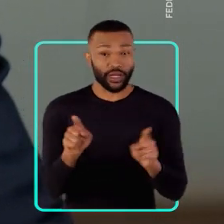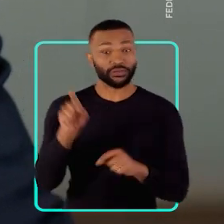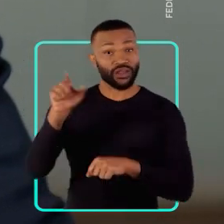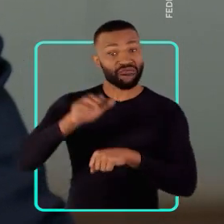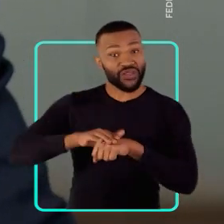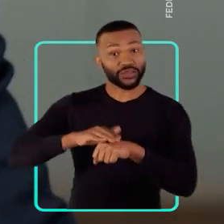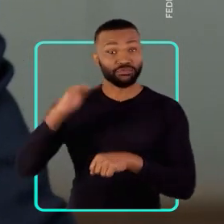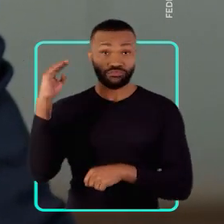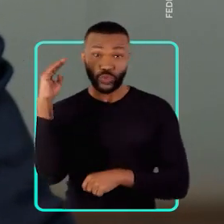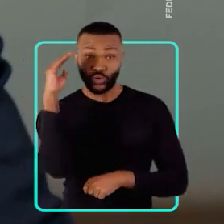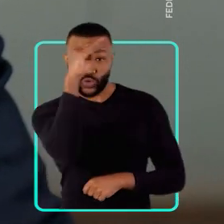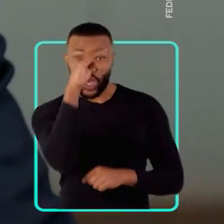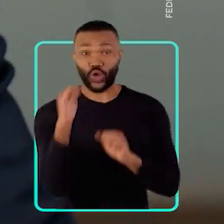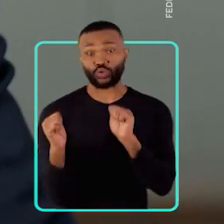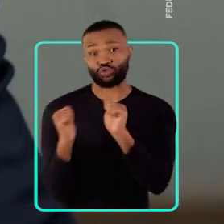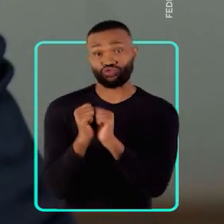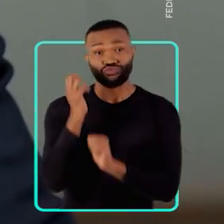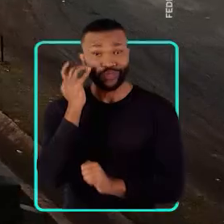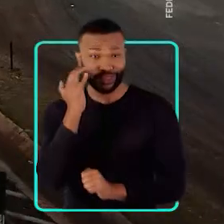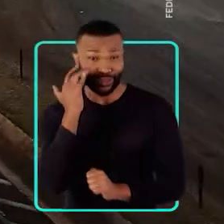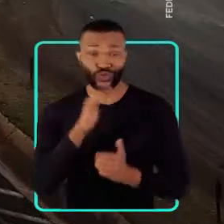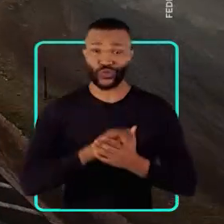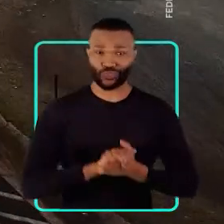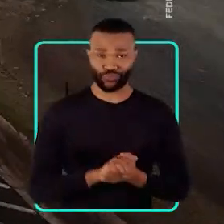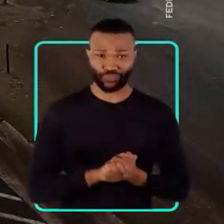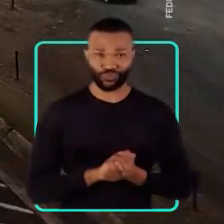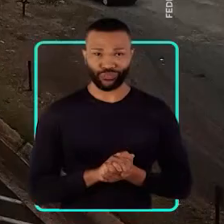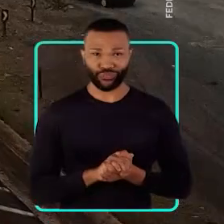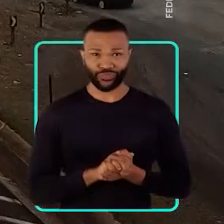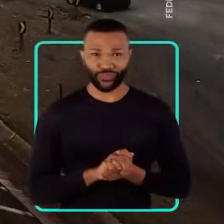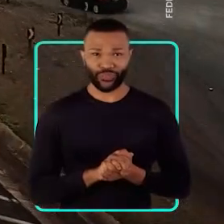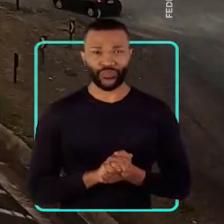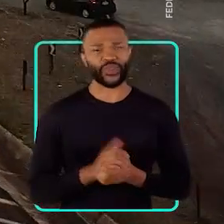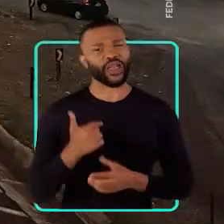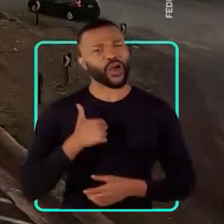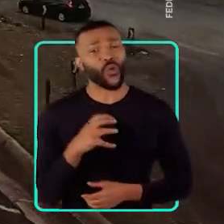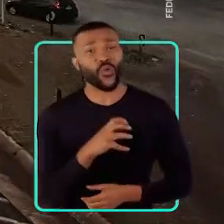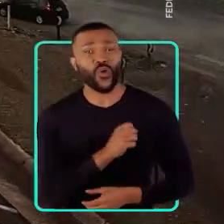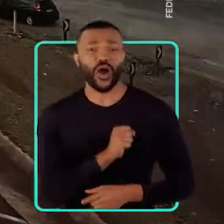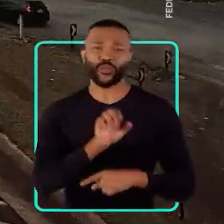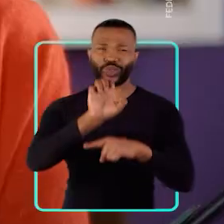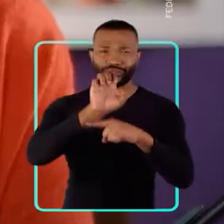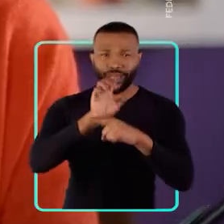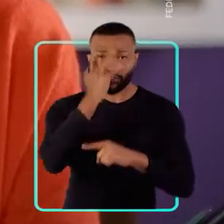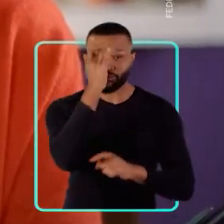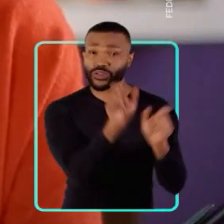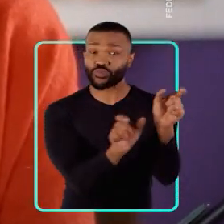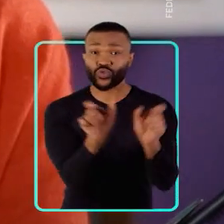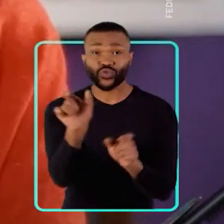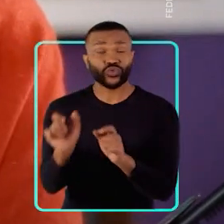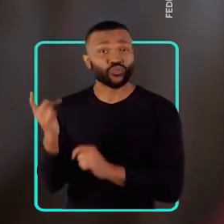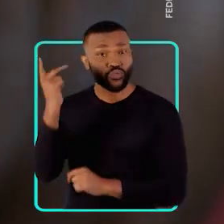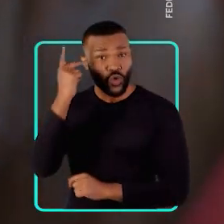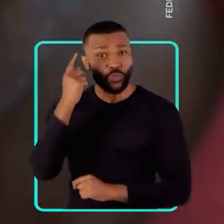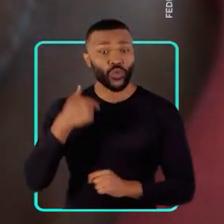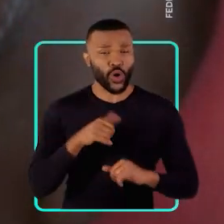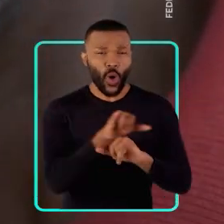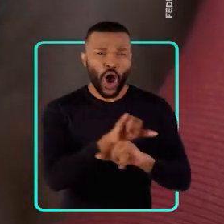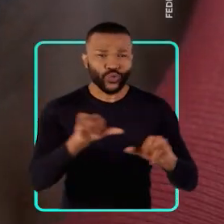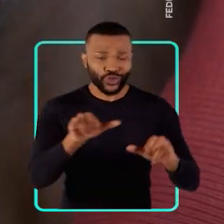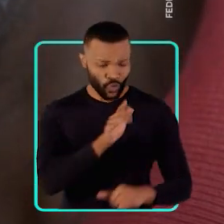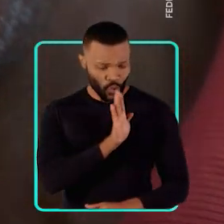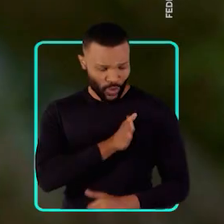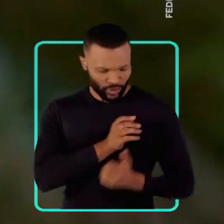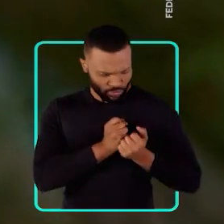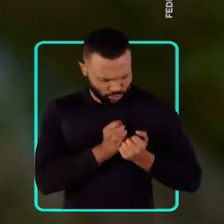como tem feito Bolsonaro e seu comandado. Eu amo o nosso Estado e nossa gente paulista. E posso dizer